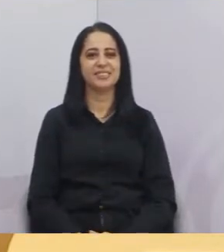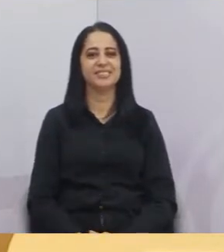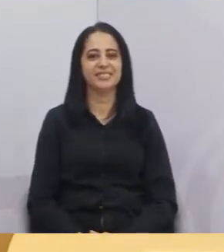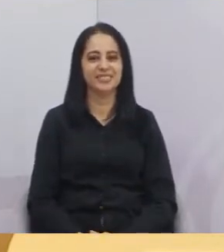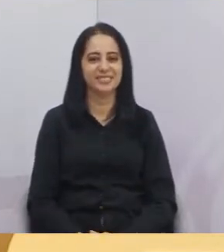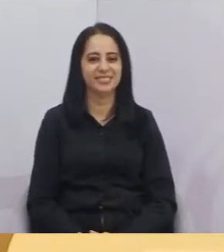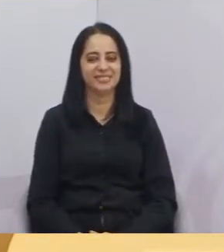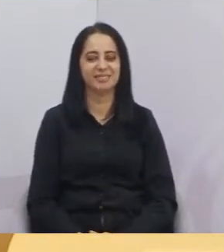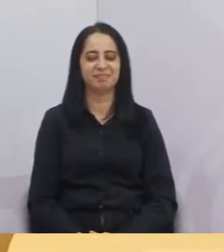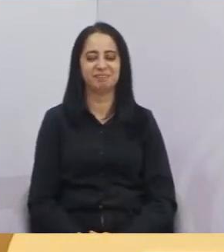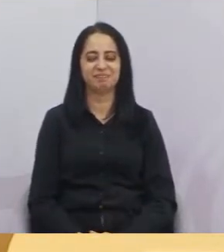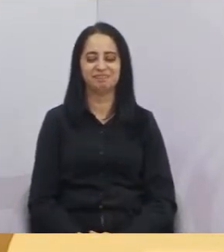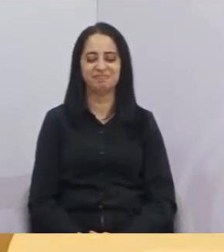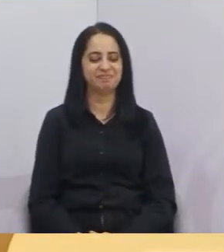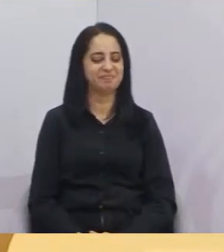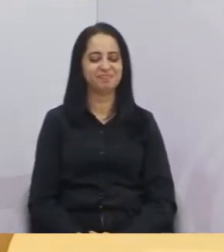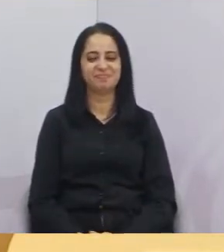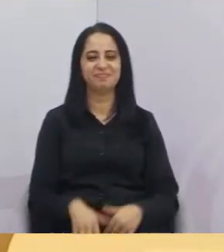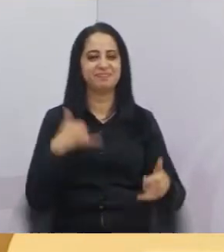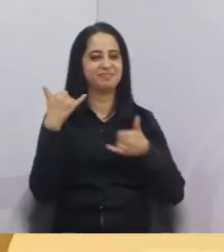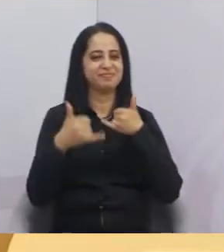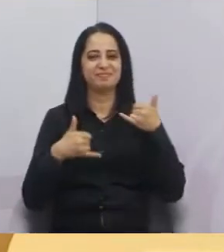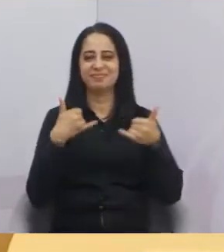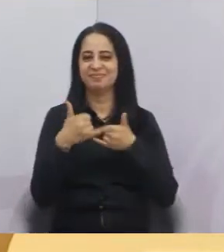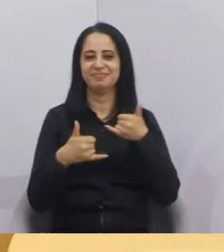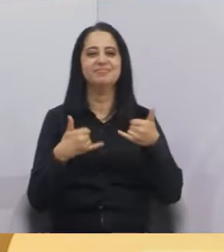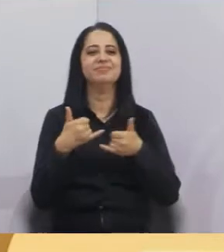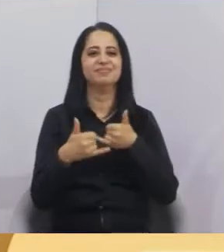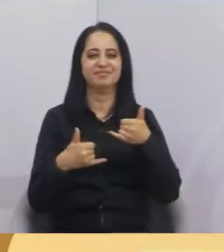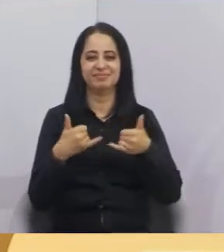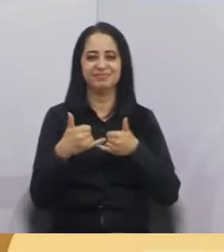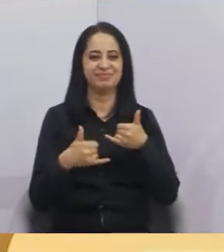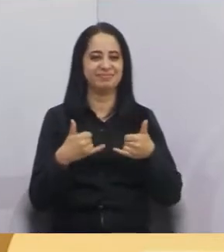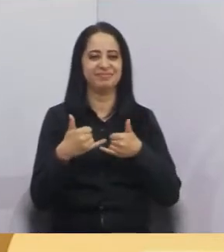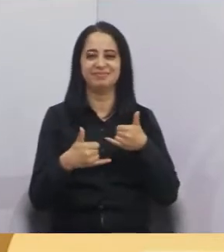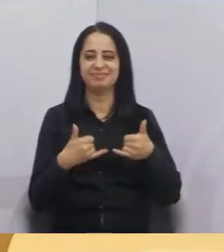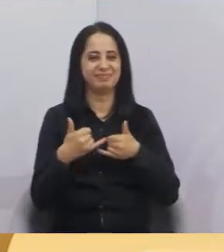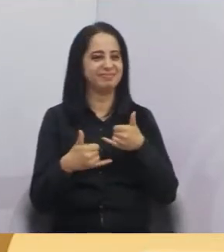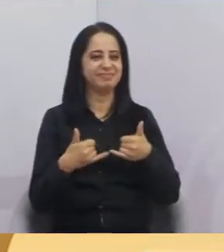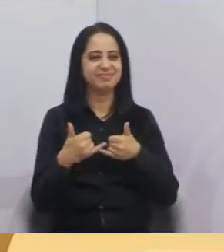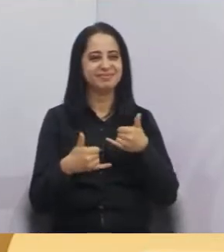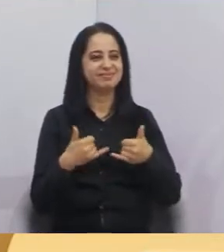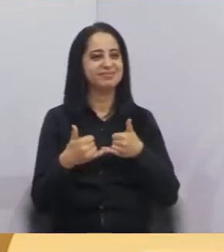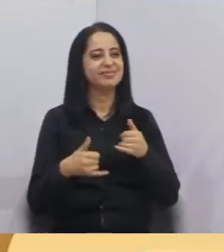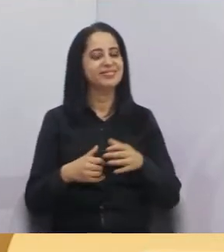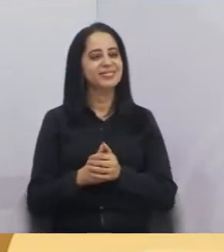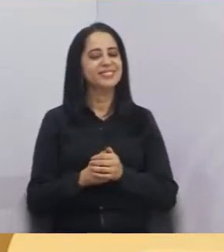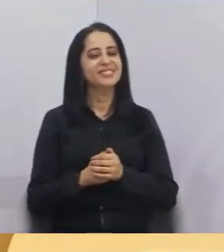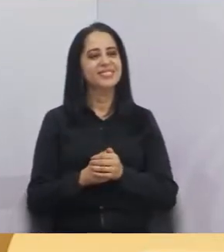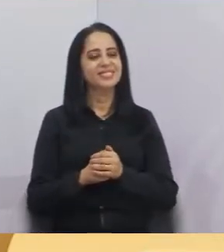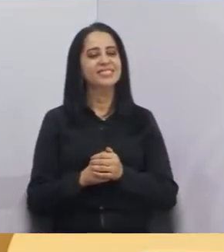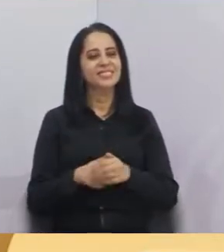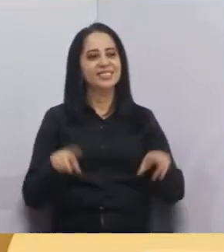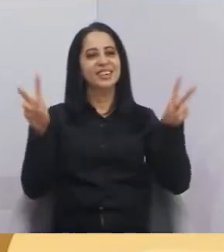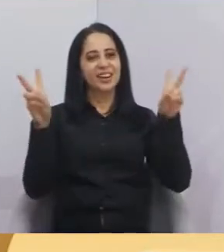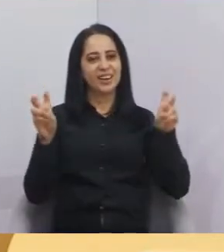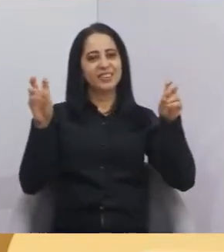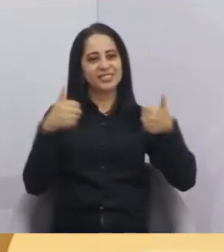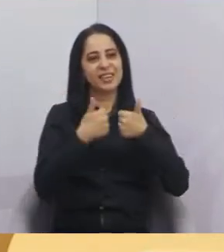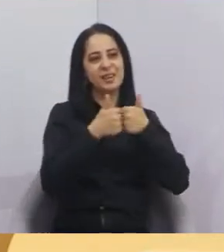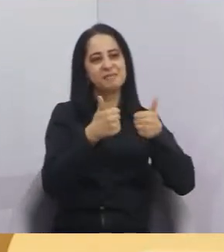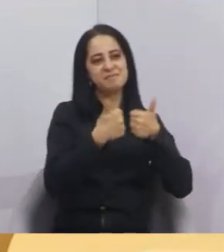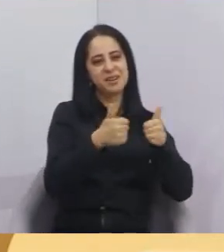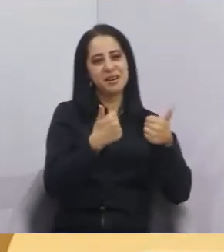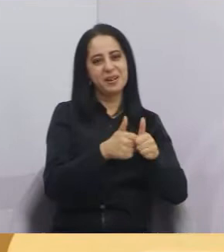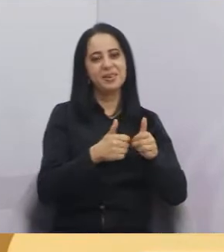Só para descontrair o horário mesmo, pessoal. Vamos aproveitar o tempo e vamos agradecer primeiro a mobilidade urbana aqui, o Edinho Guedes. Se der para